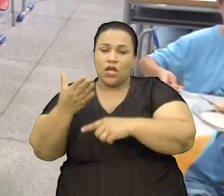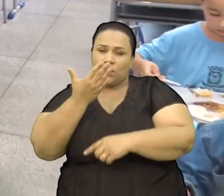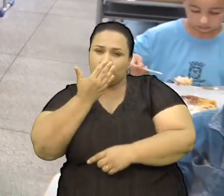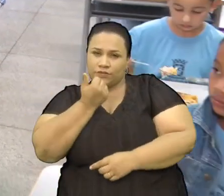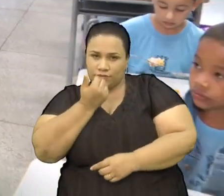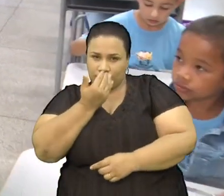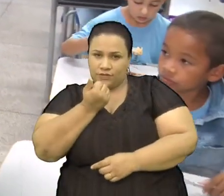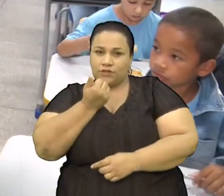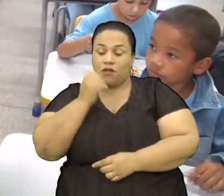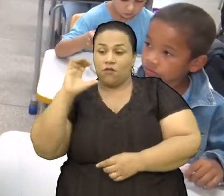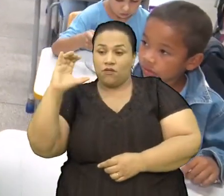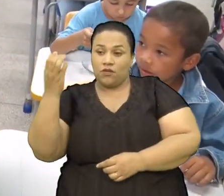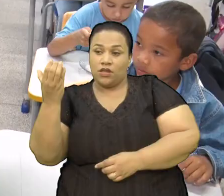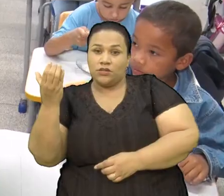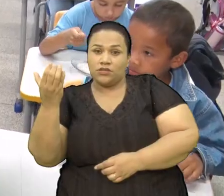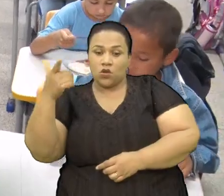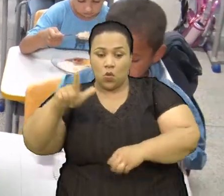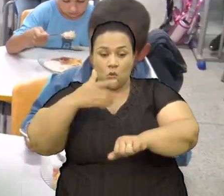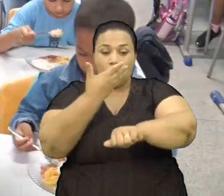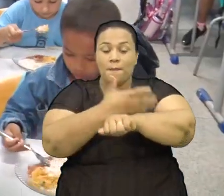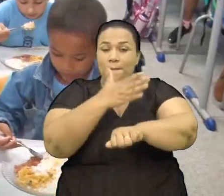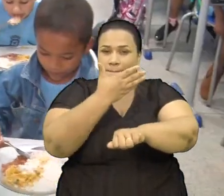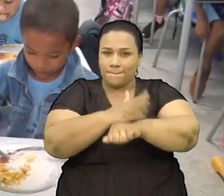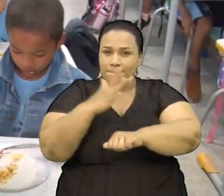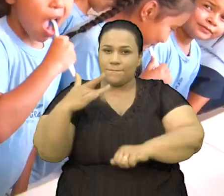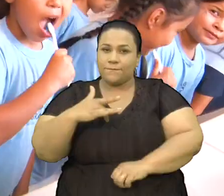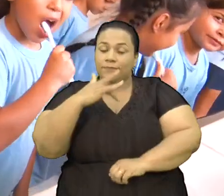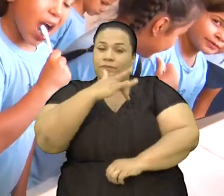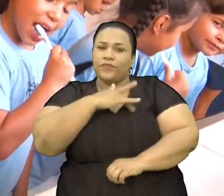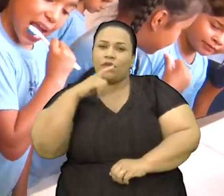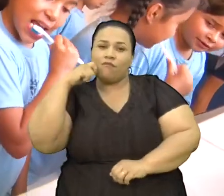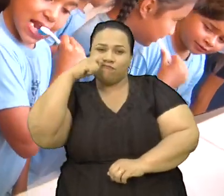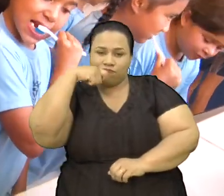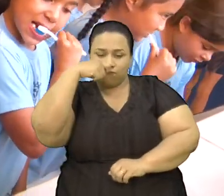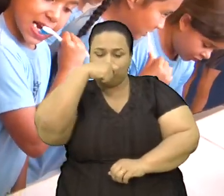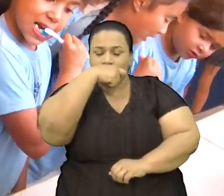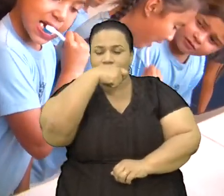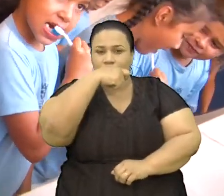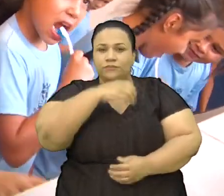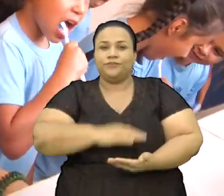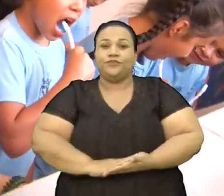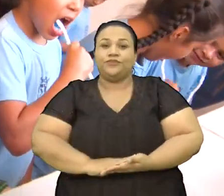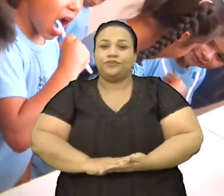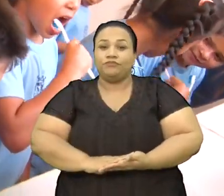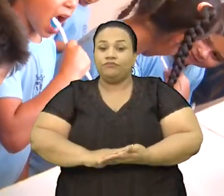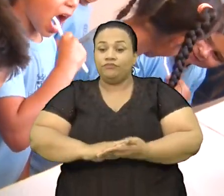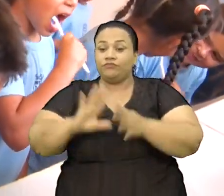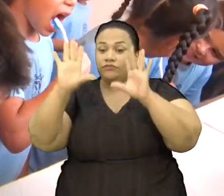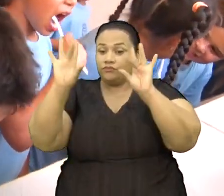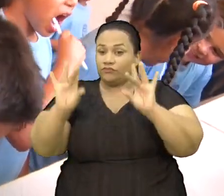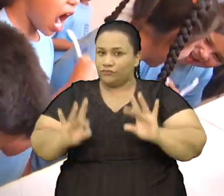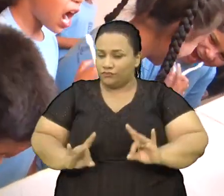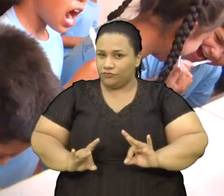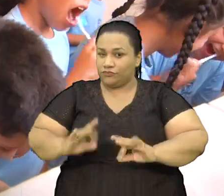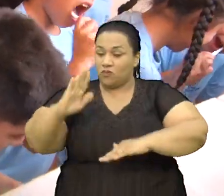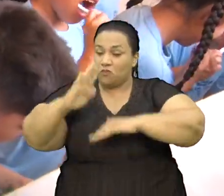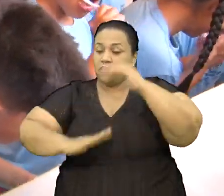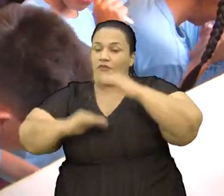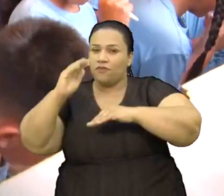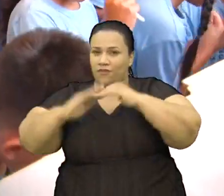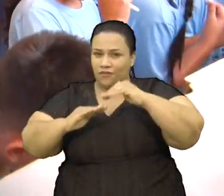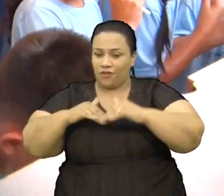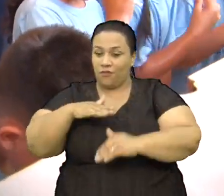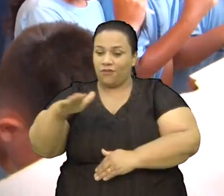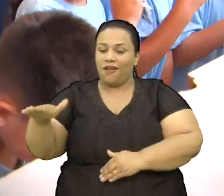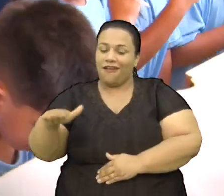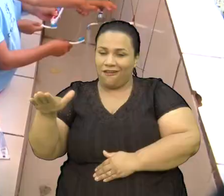refeições Acontece outra prática saudável Que é da higiene bucal Os especialistas Na área da saúde